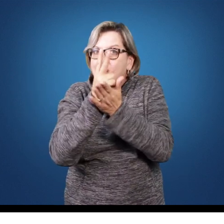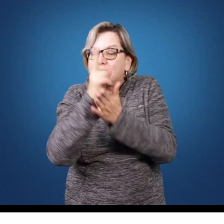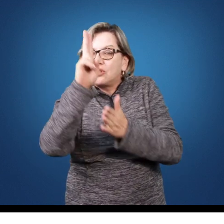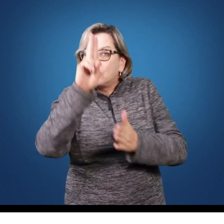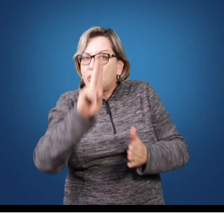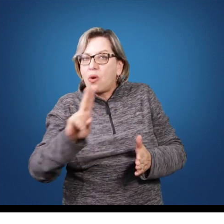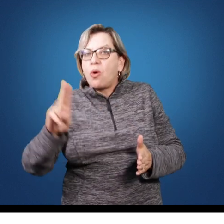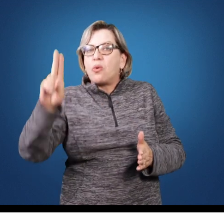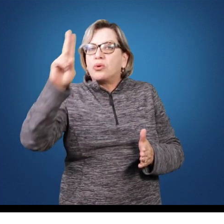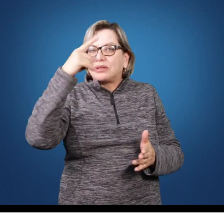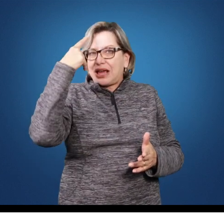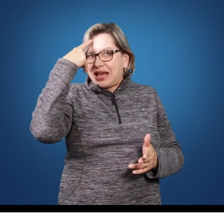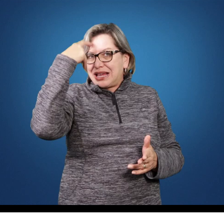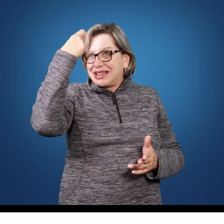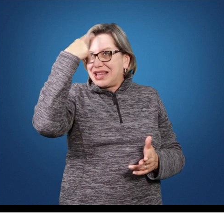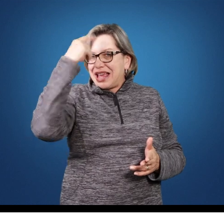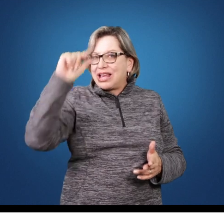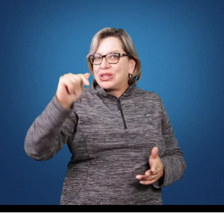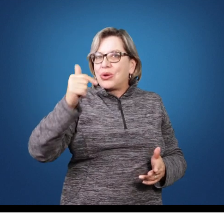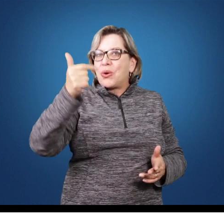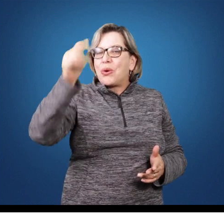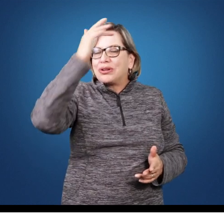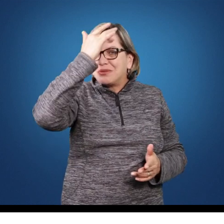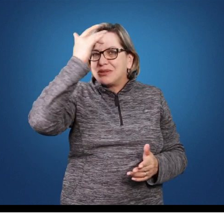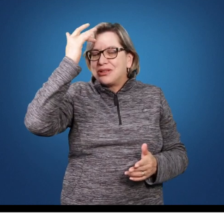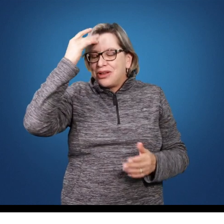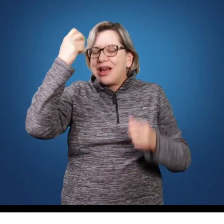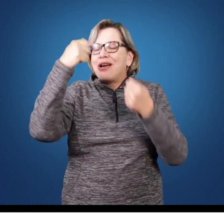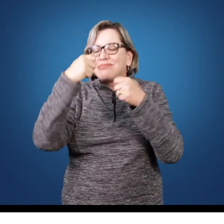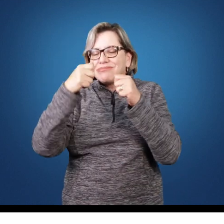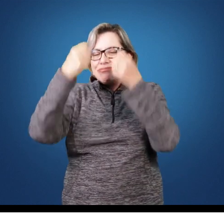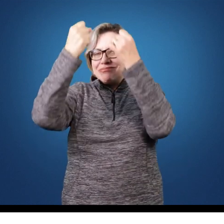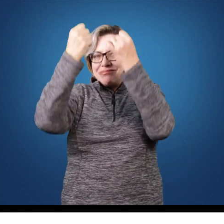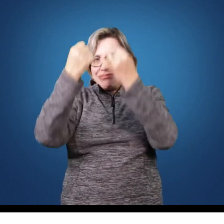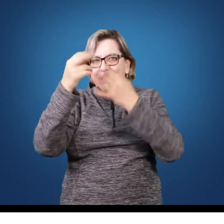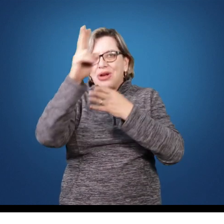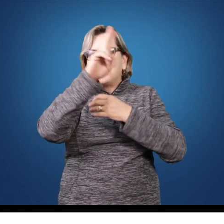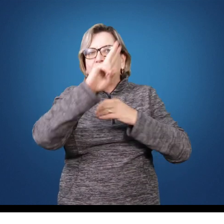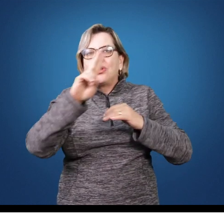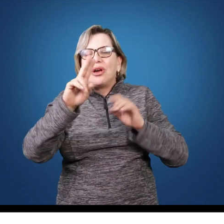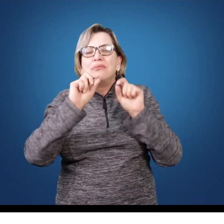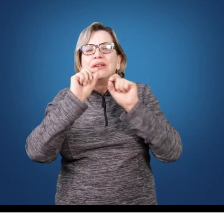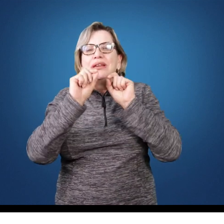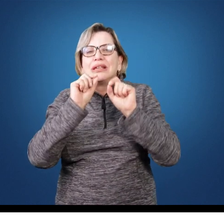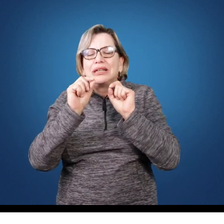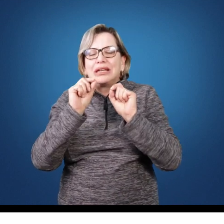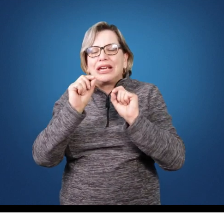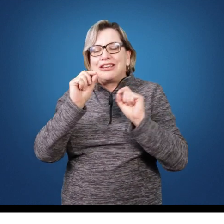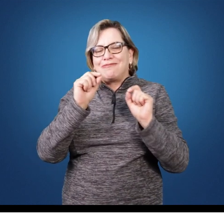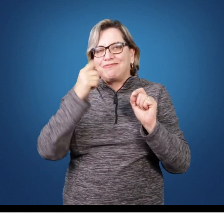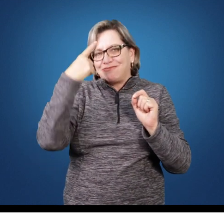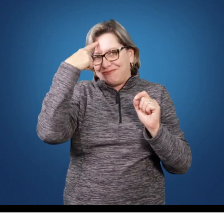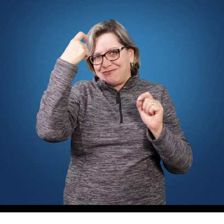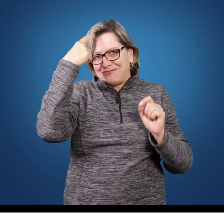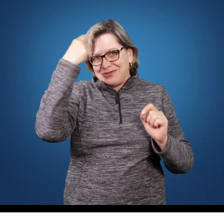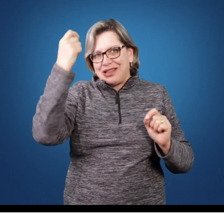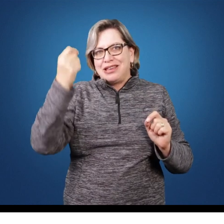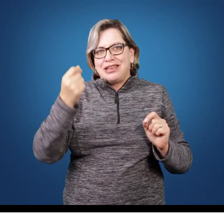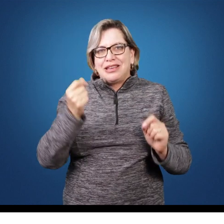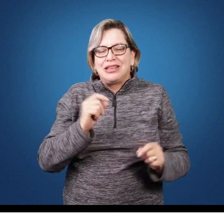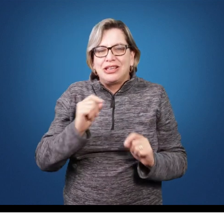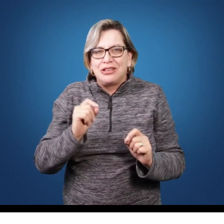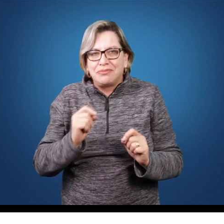ideia de outro, referenciar a fonte, ou seja, quem que é o autor dessa ideia. Para